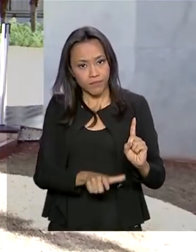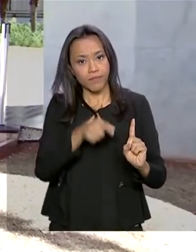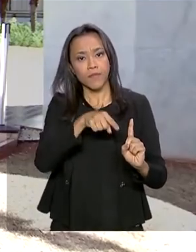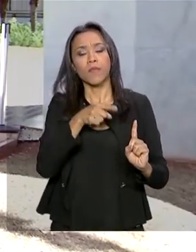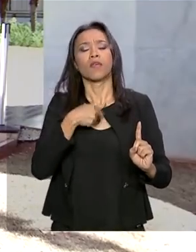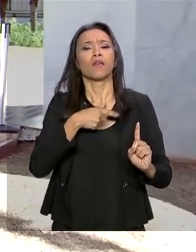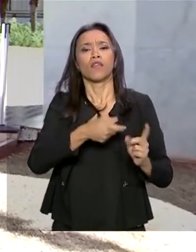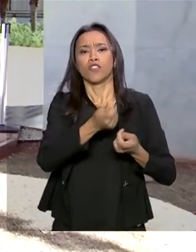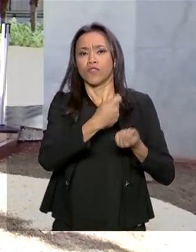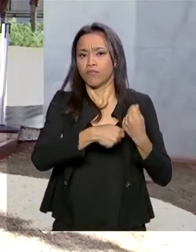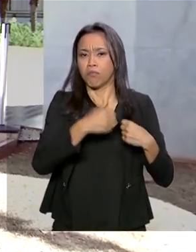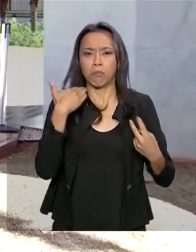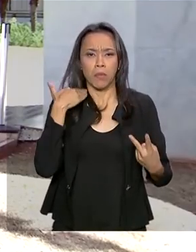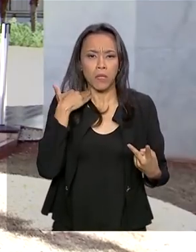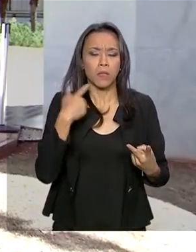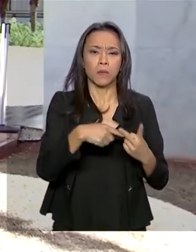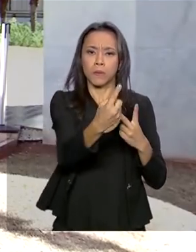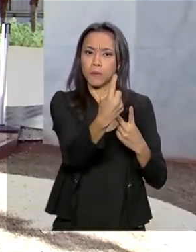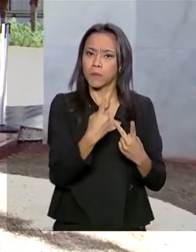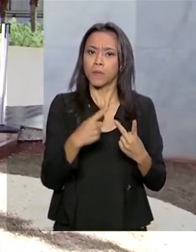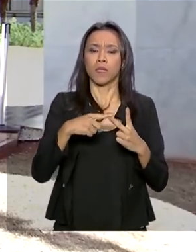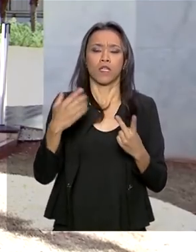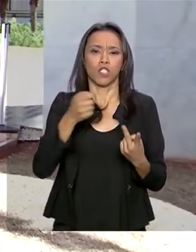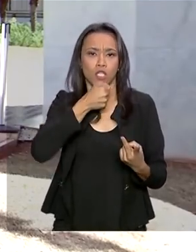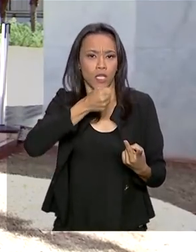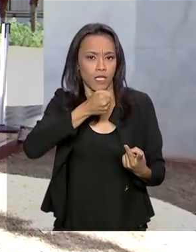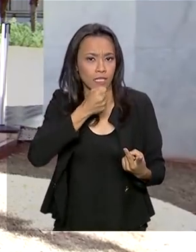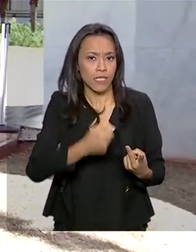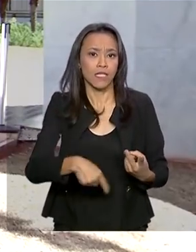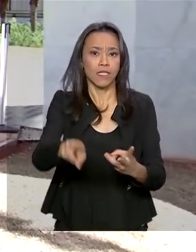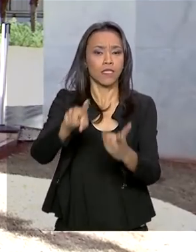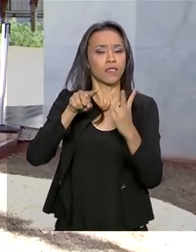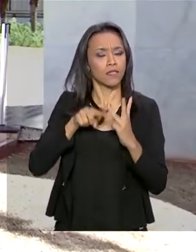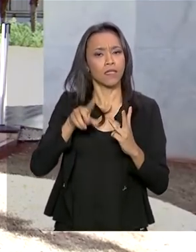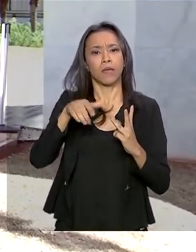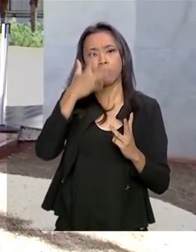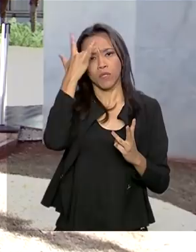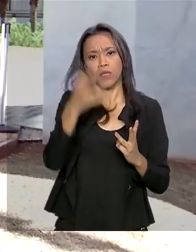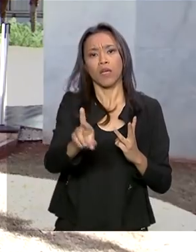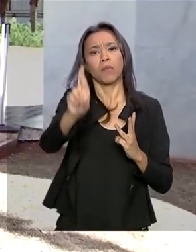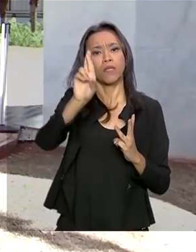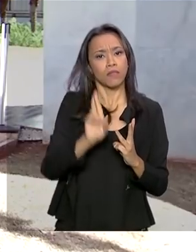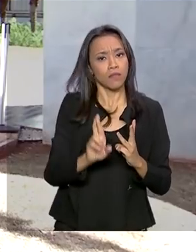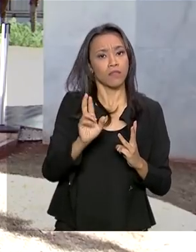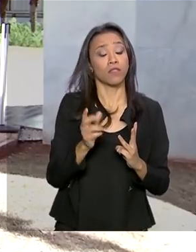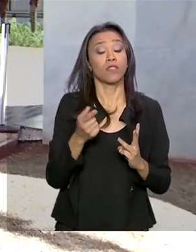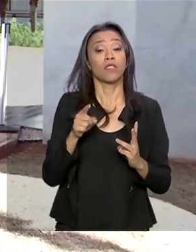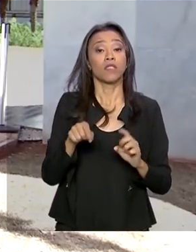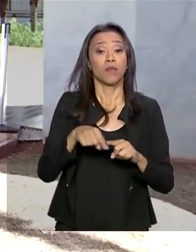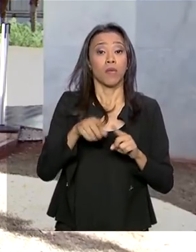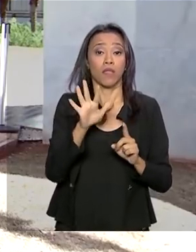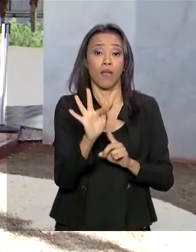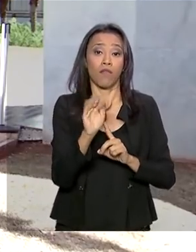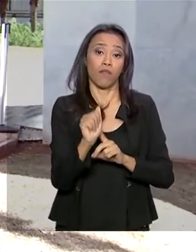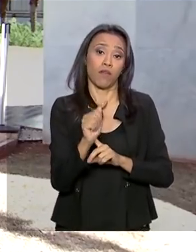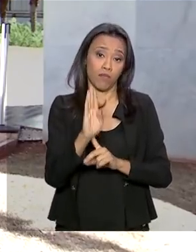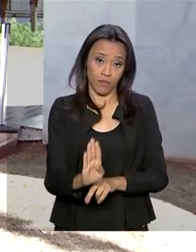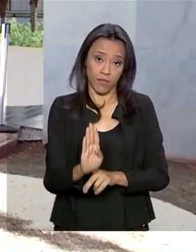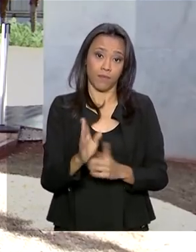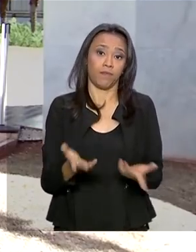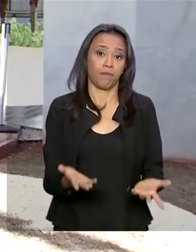financeira, uma jornalista, representante da festa do espumante brasileiro e também da Força Aérea Brasileira.